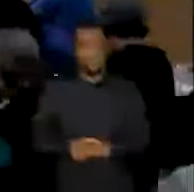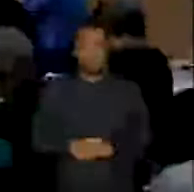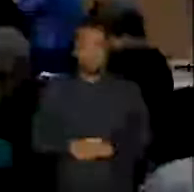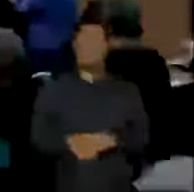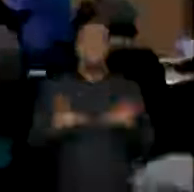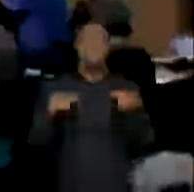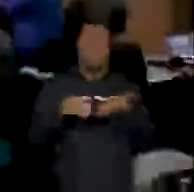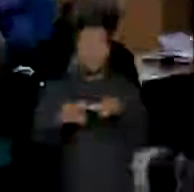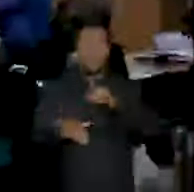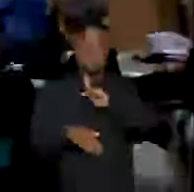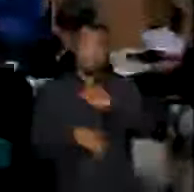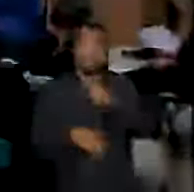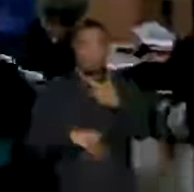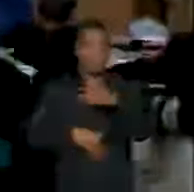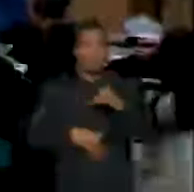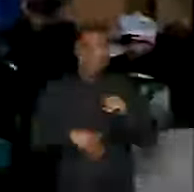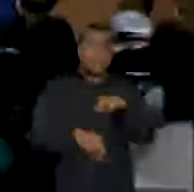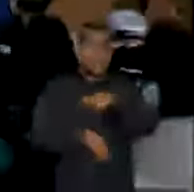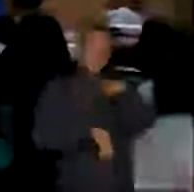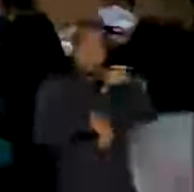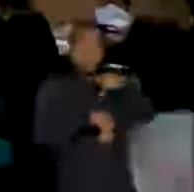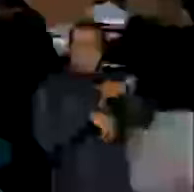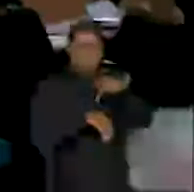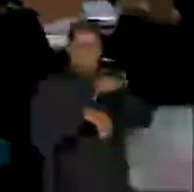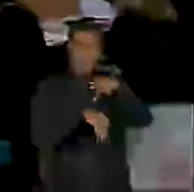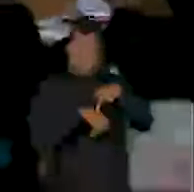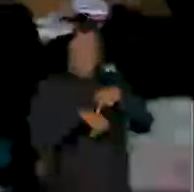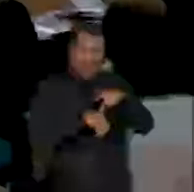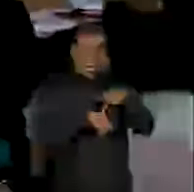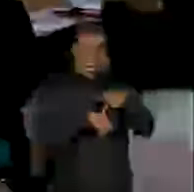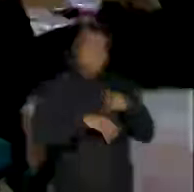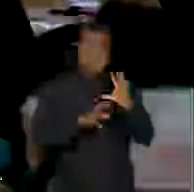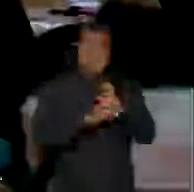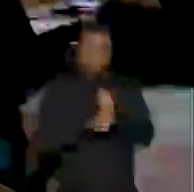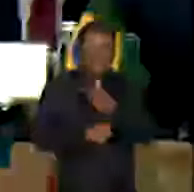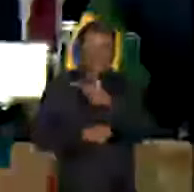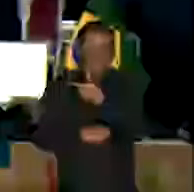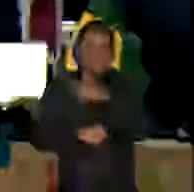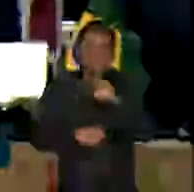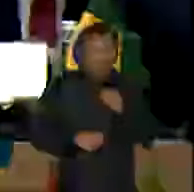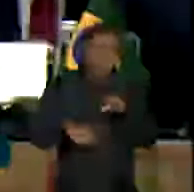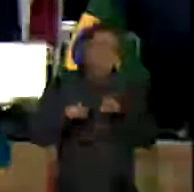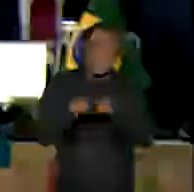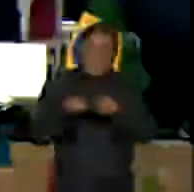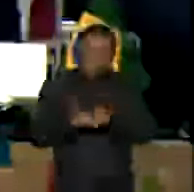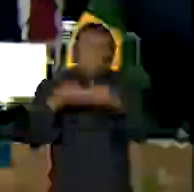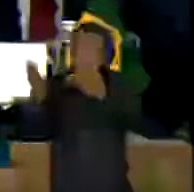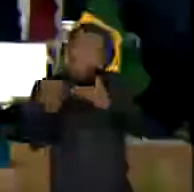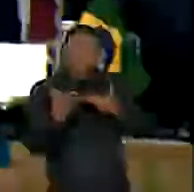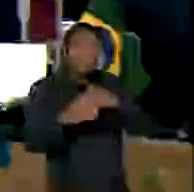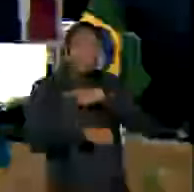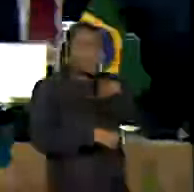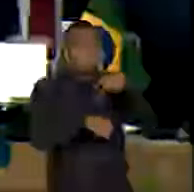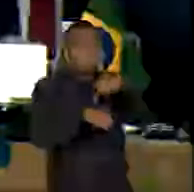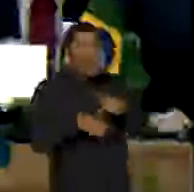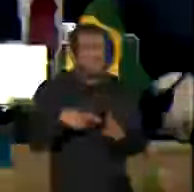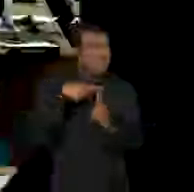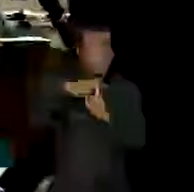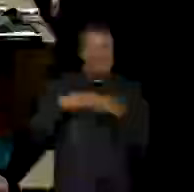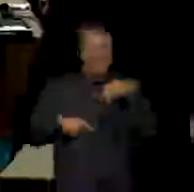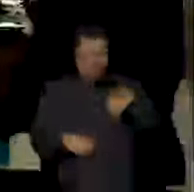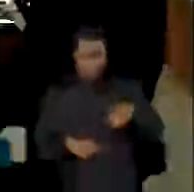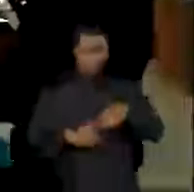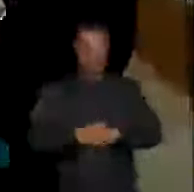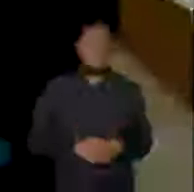outros nove países foram convidados para o evento. Um comunicado conjunto será divulgado na